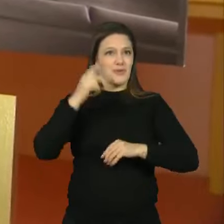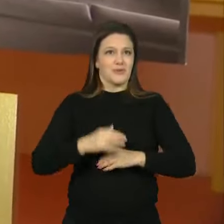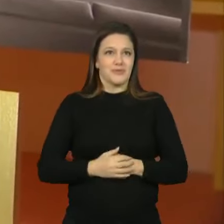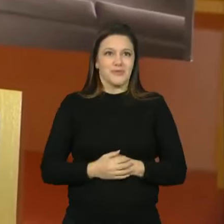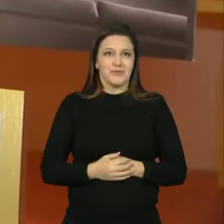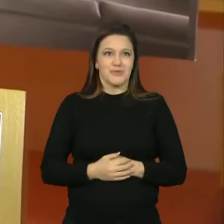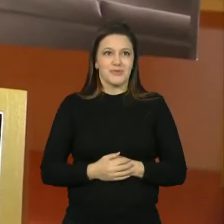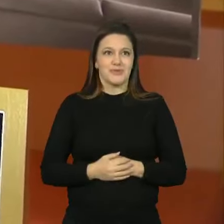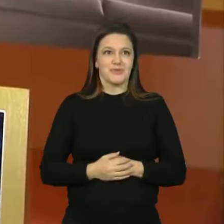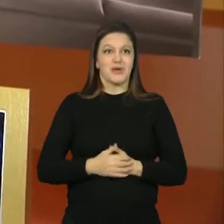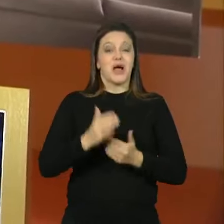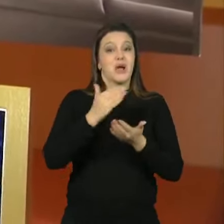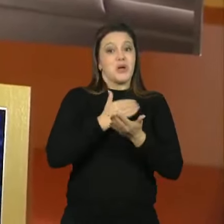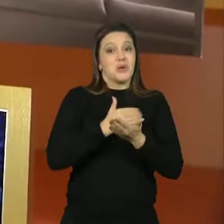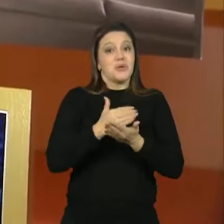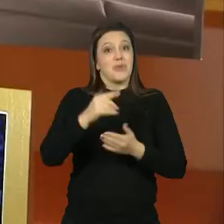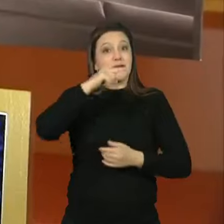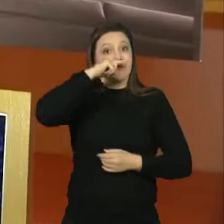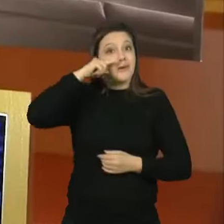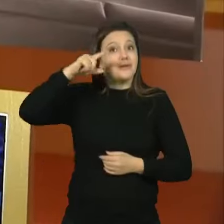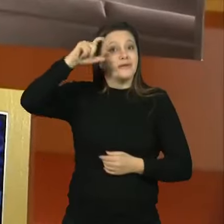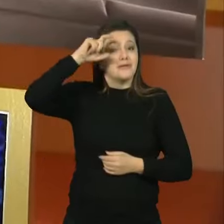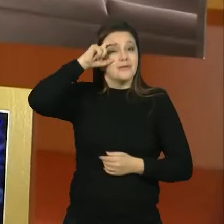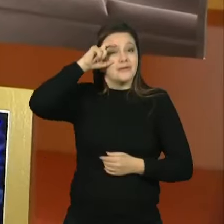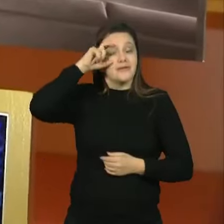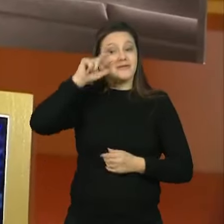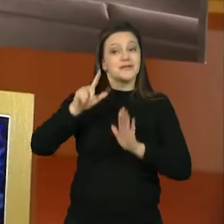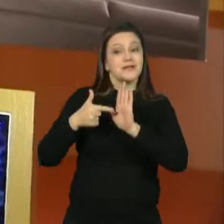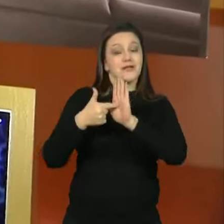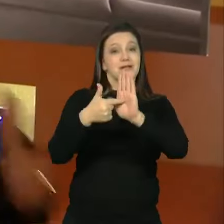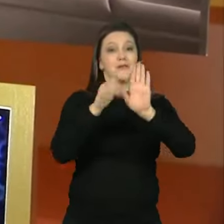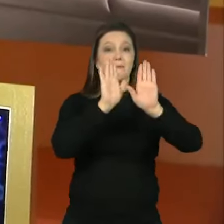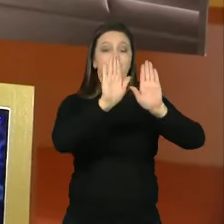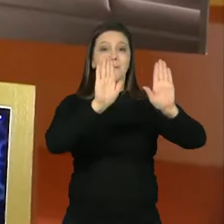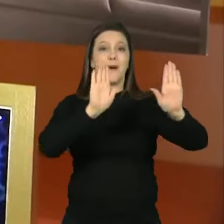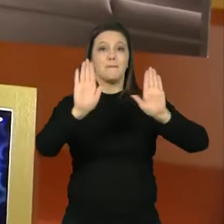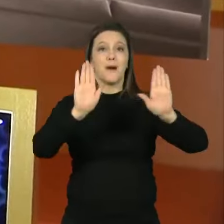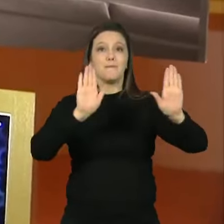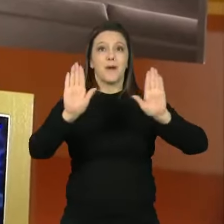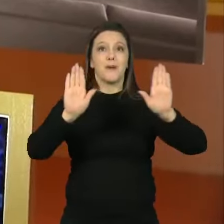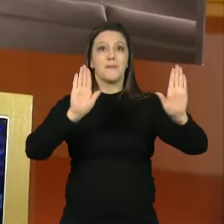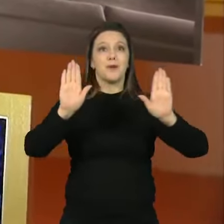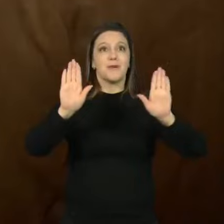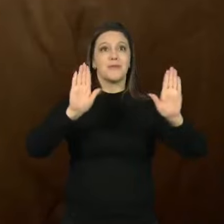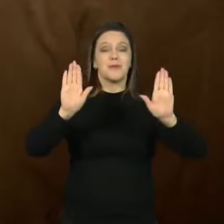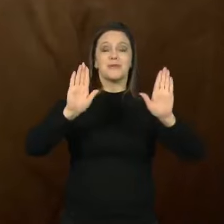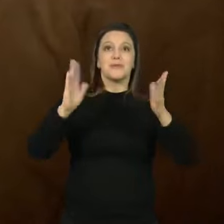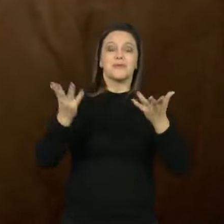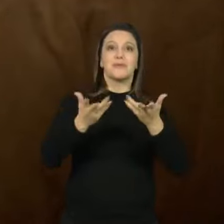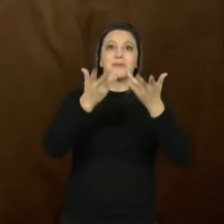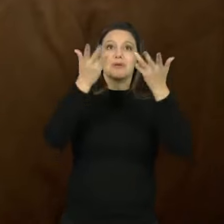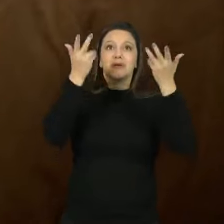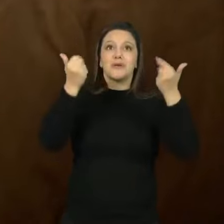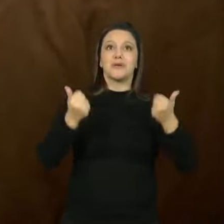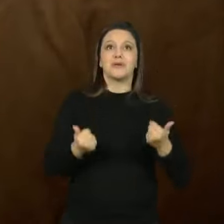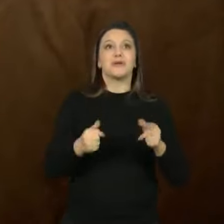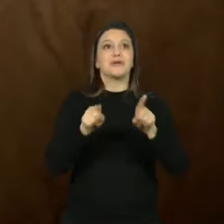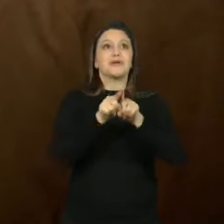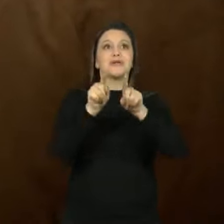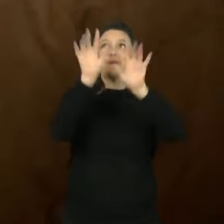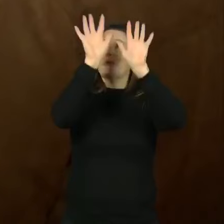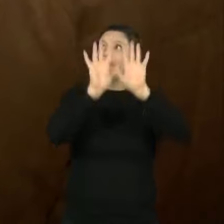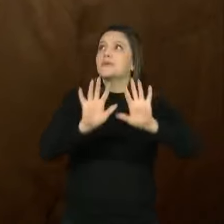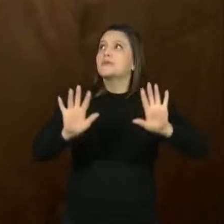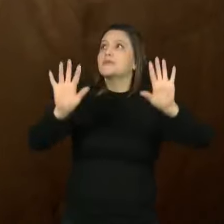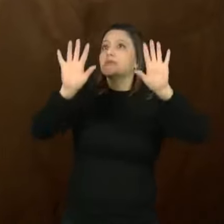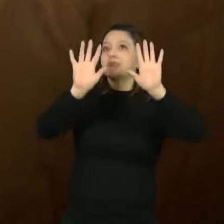já entra no mundo do Artacho e a exposição vai trazendo as obras icônicas, vai trazendo a gramática,